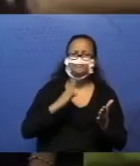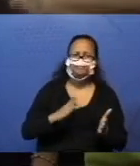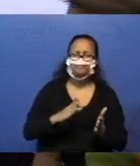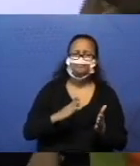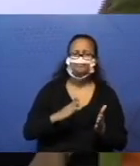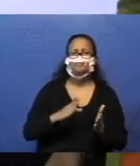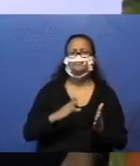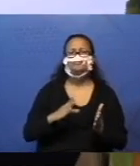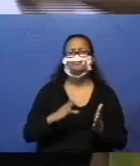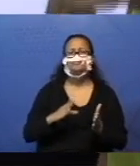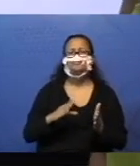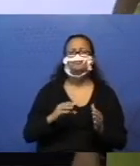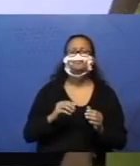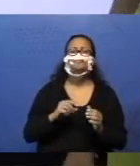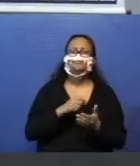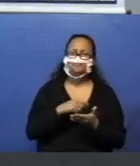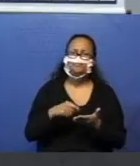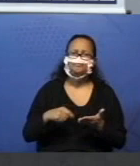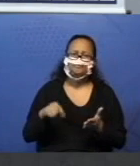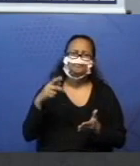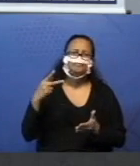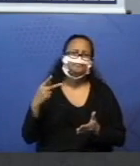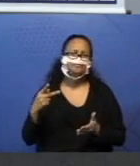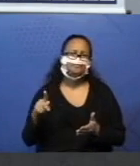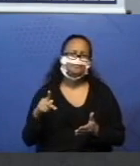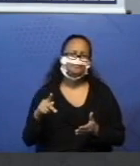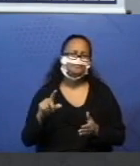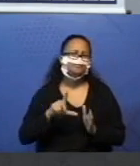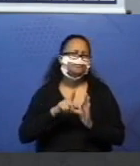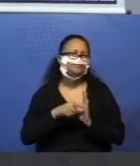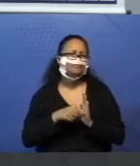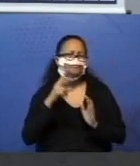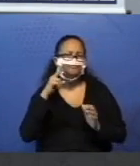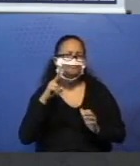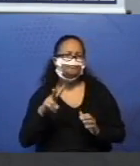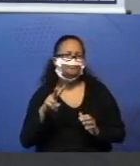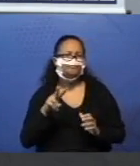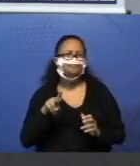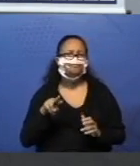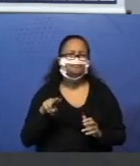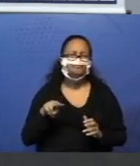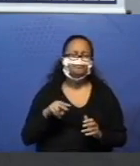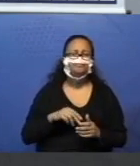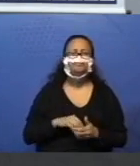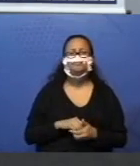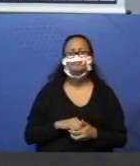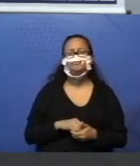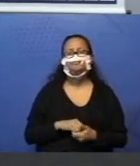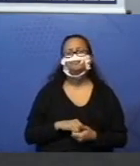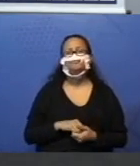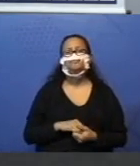a sua. Depois você olha se a nossa foi igual ou se foi diferente. Vamos lá. Vou colocar a minha.